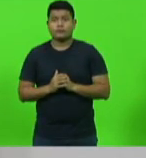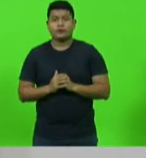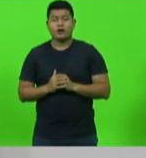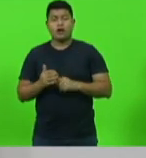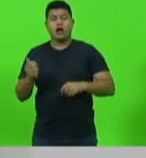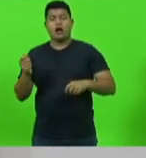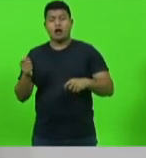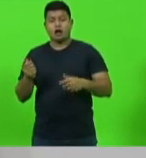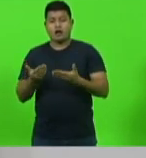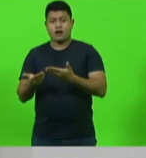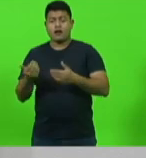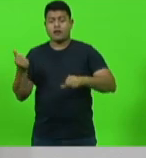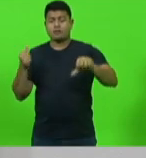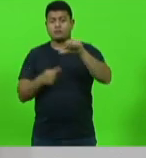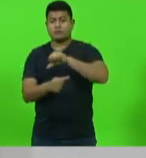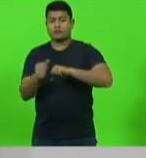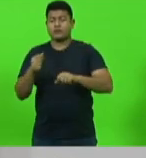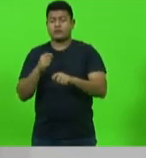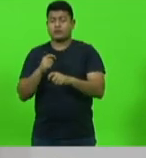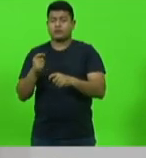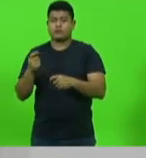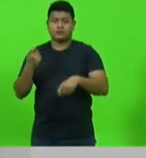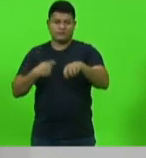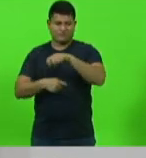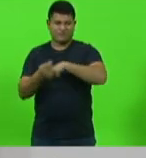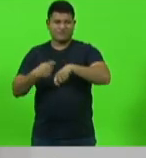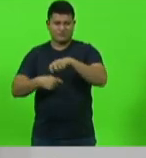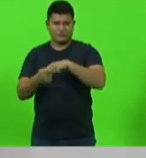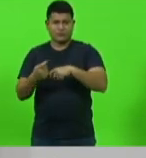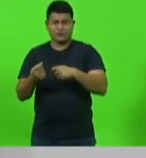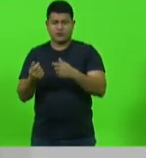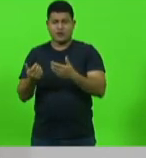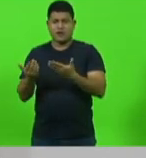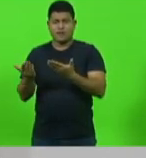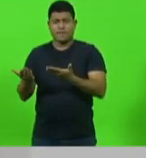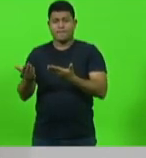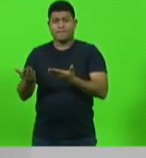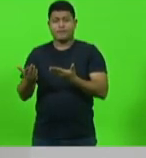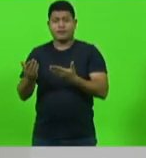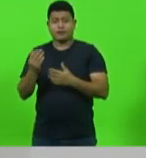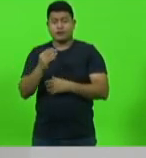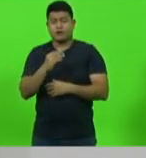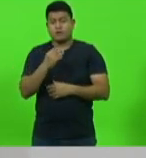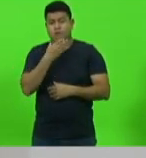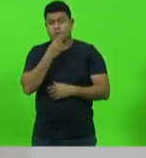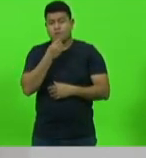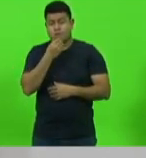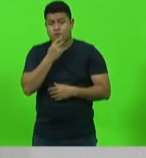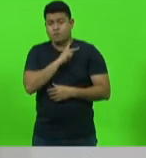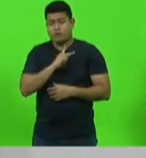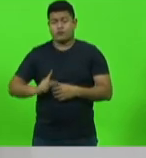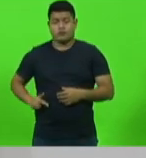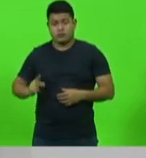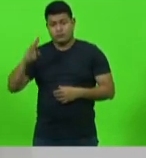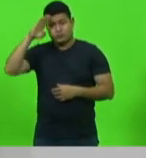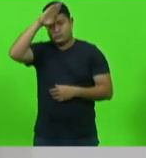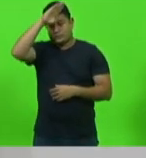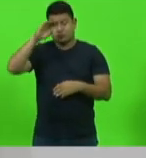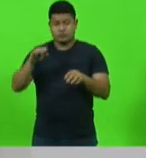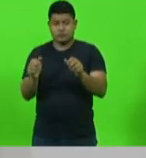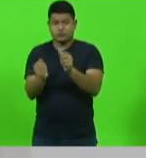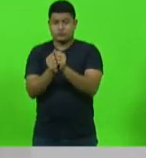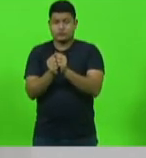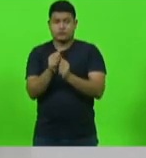administrativa de Bolsonaro Guedes é a destruição do país e destrói as garantias constitucionais de preservação do serviço público